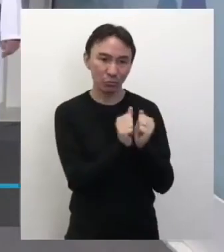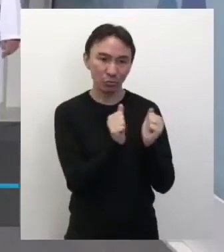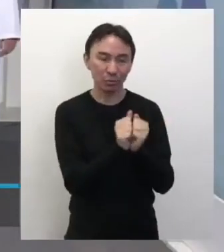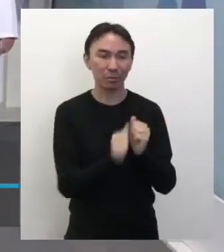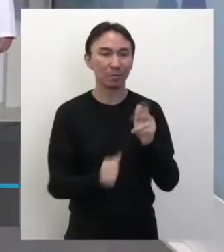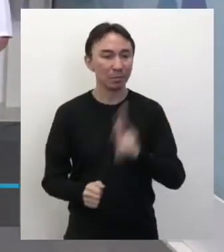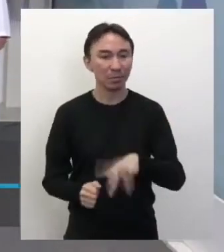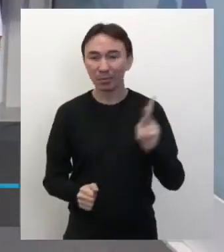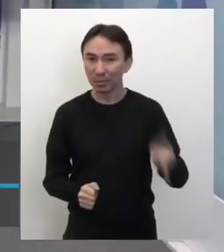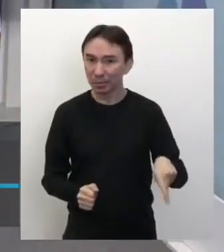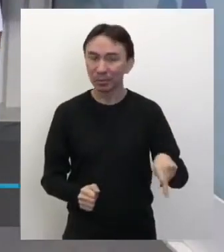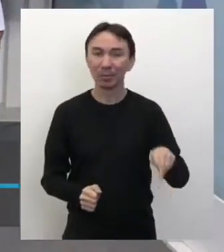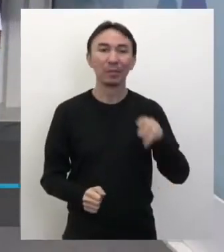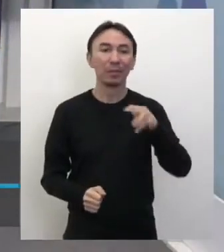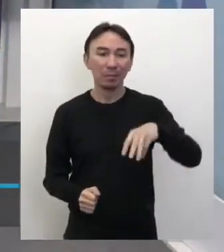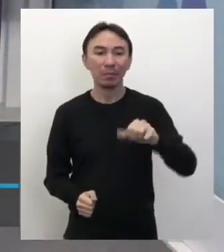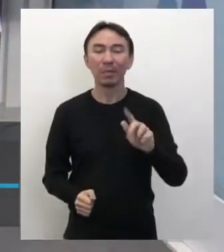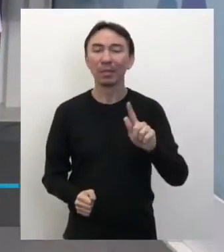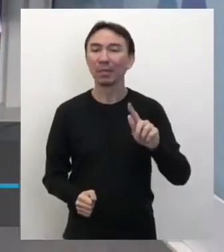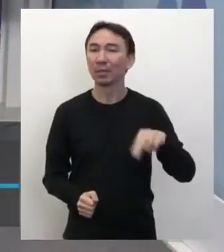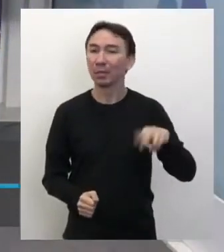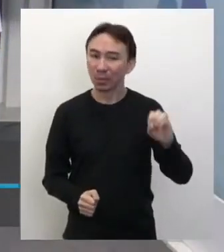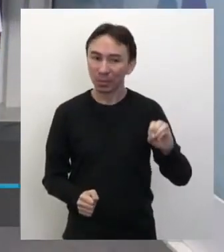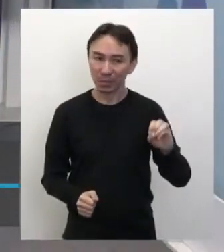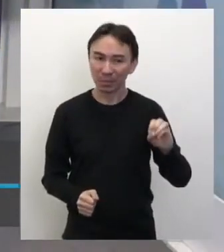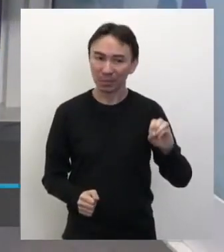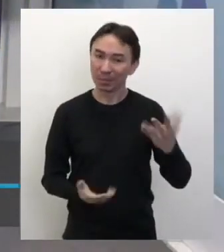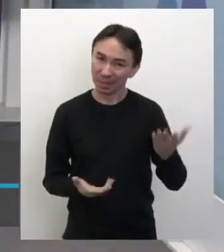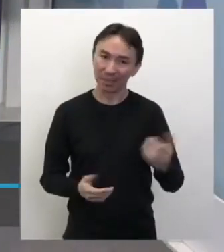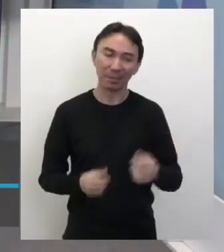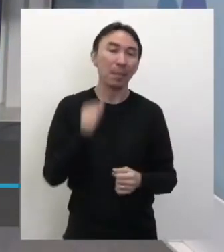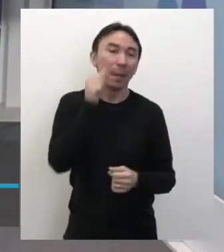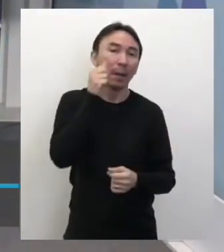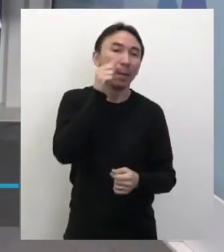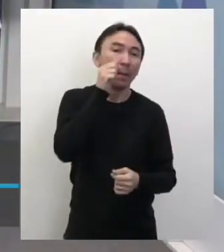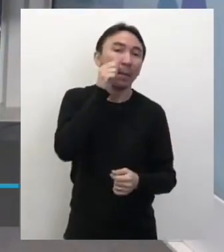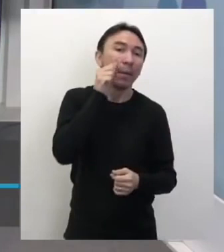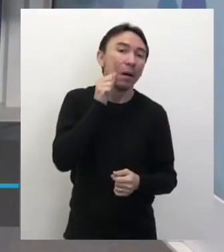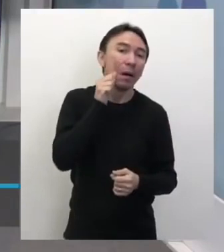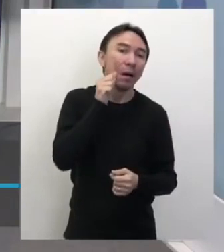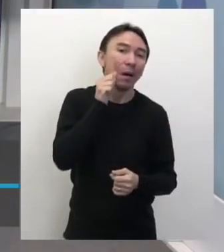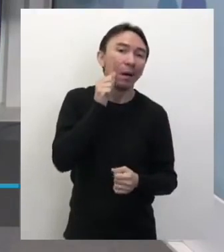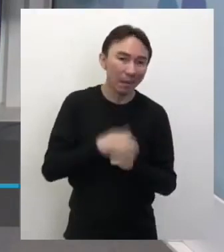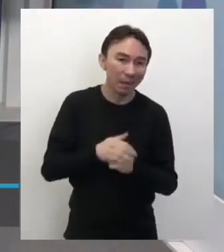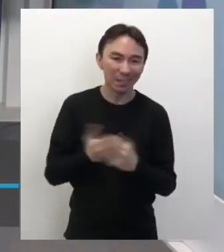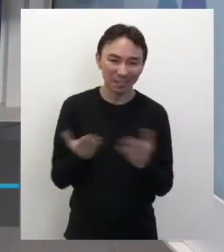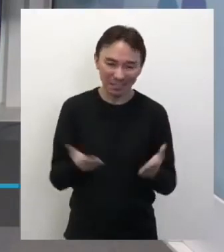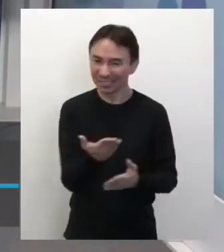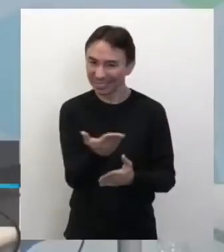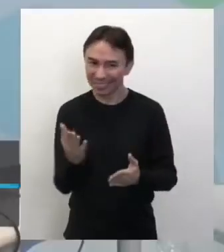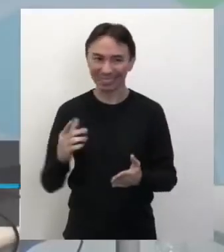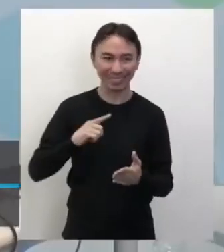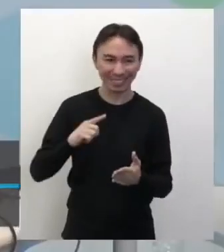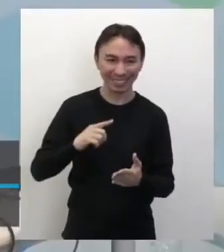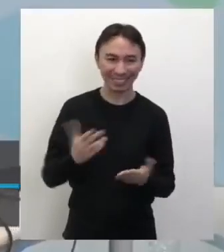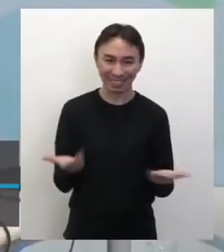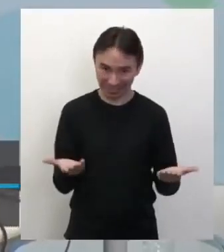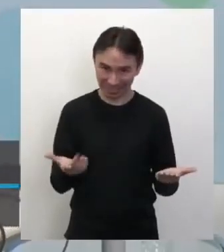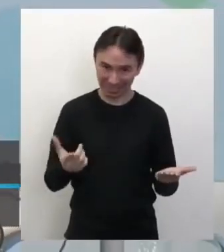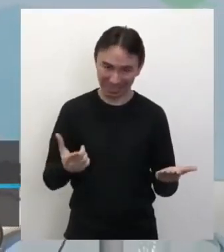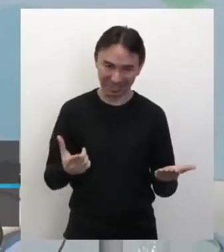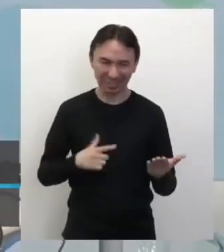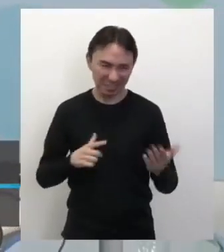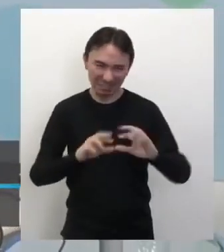É isso aí, quero cumprimentar aí a todos que nos assistem, que estão nos acompanhando aí nas diversas formas de transmissão, lembrar aí aos